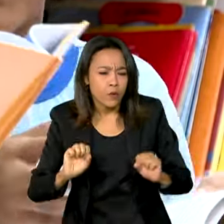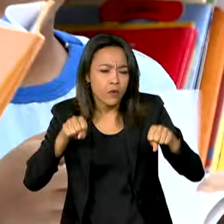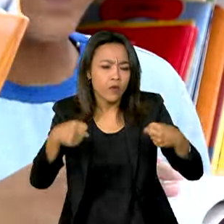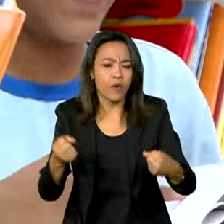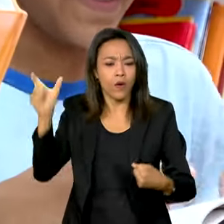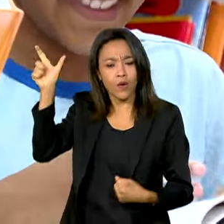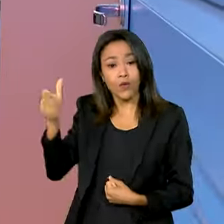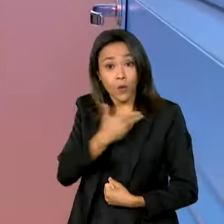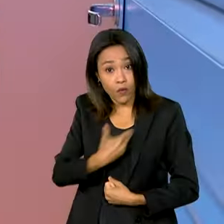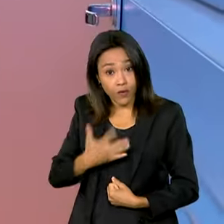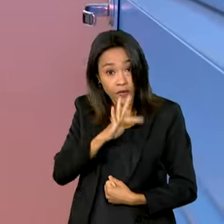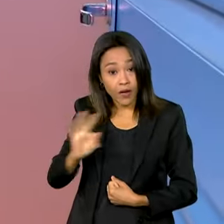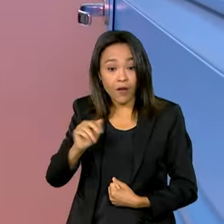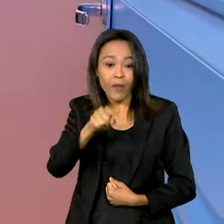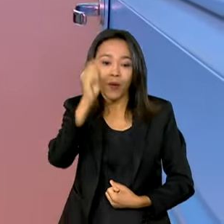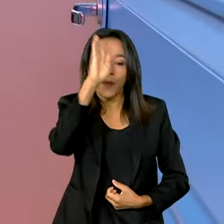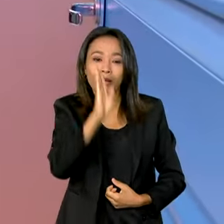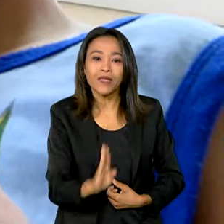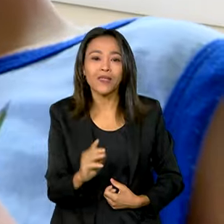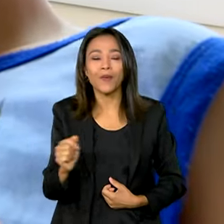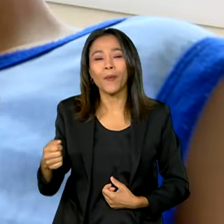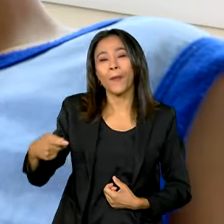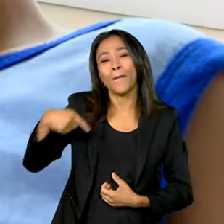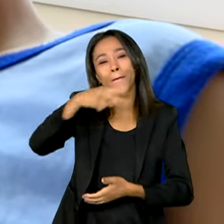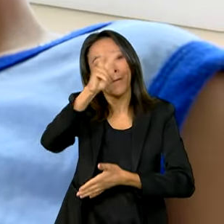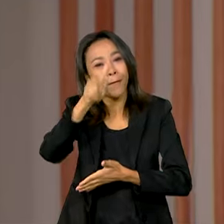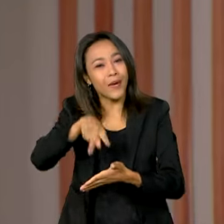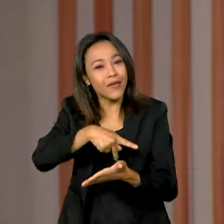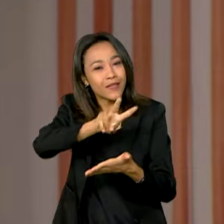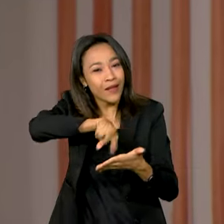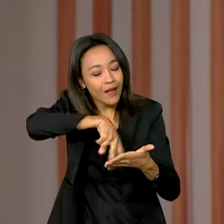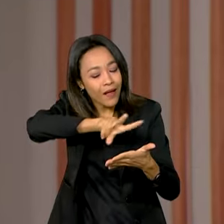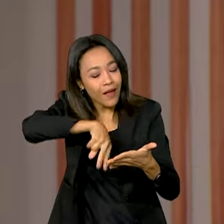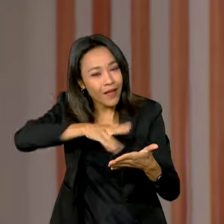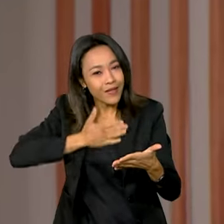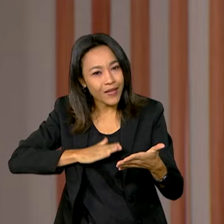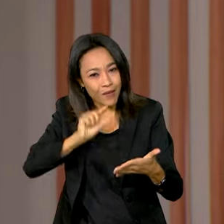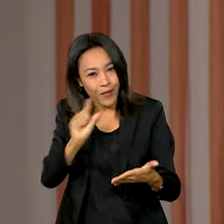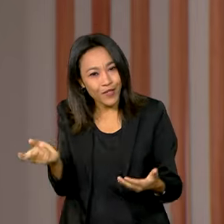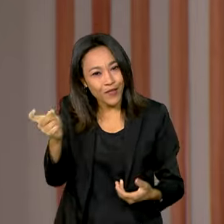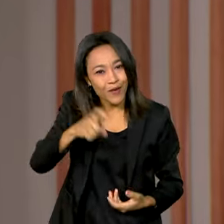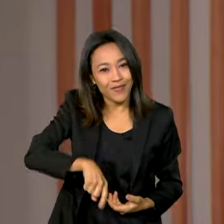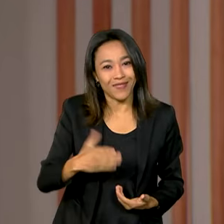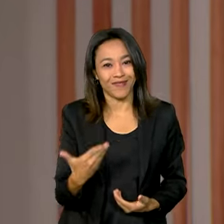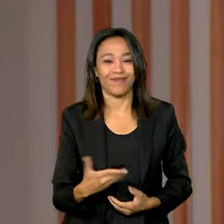federal para tornar o Brasil um país de leitores. A gente volta já já.